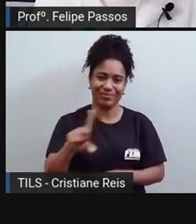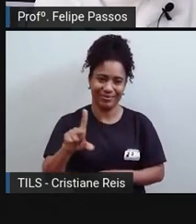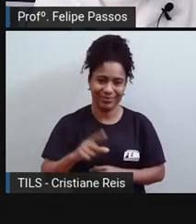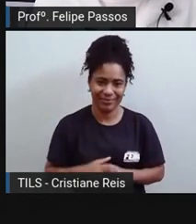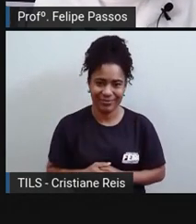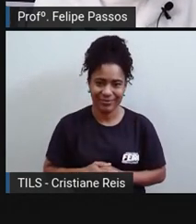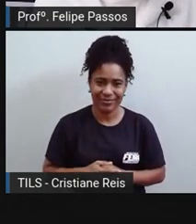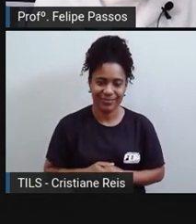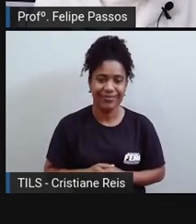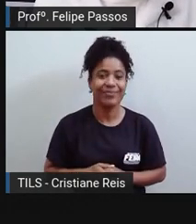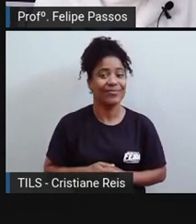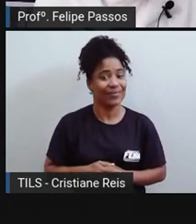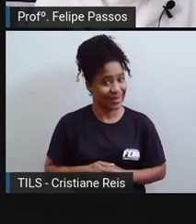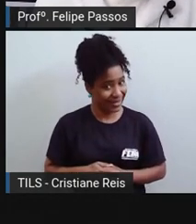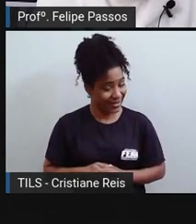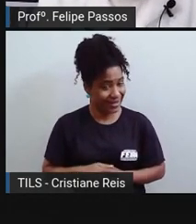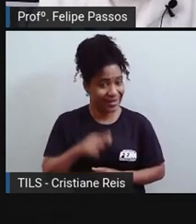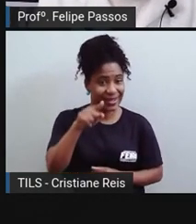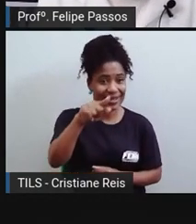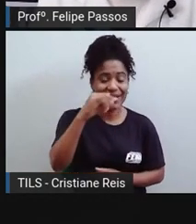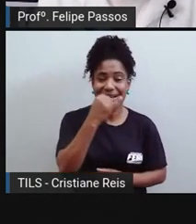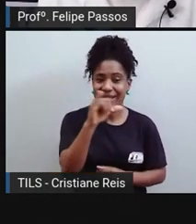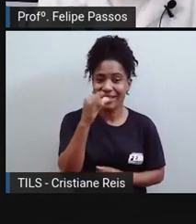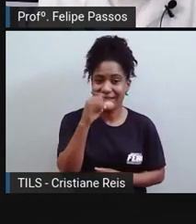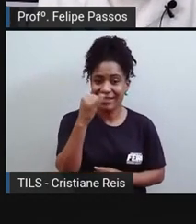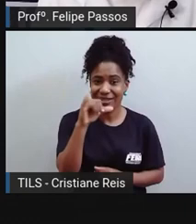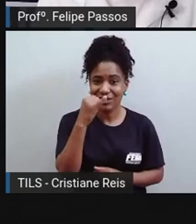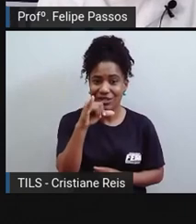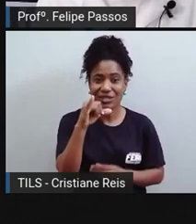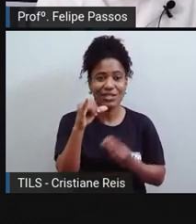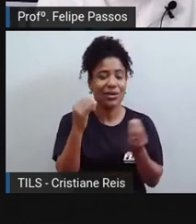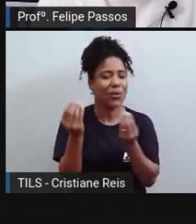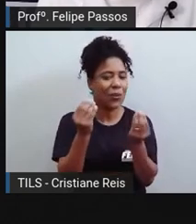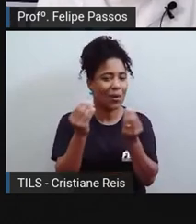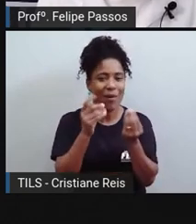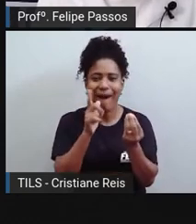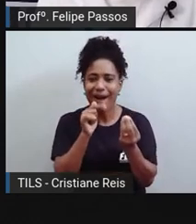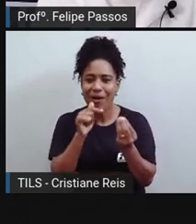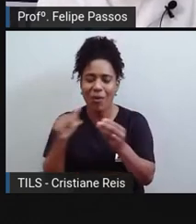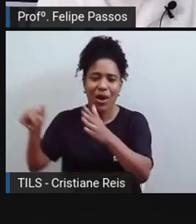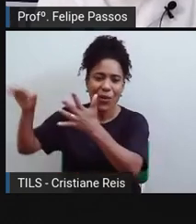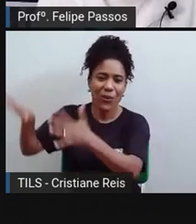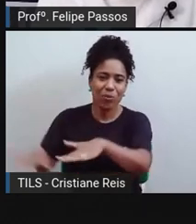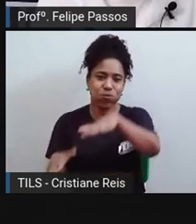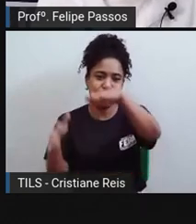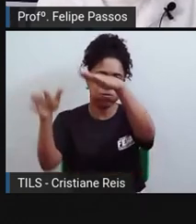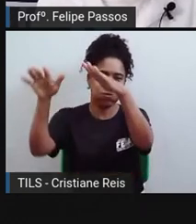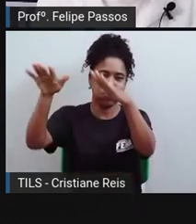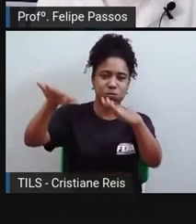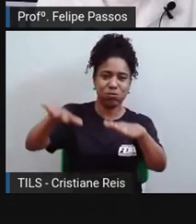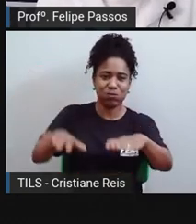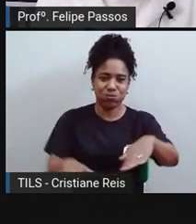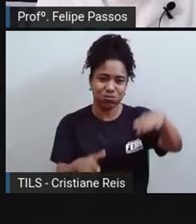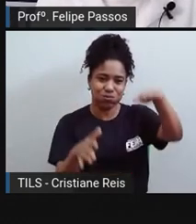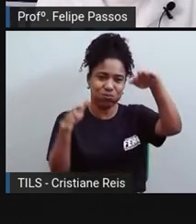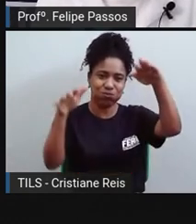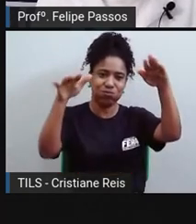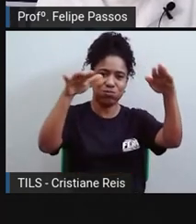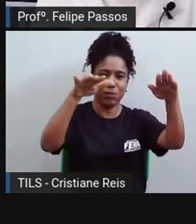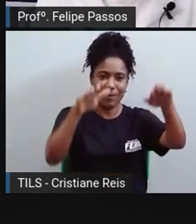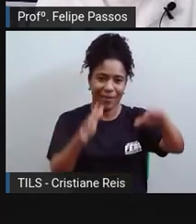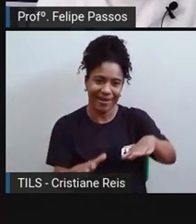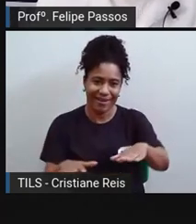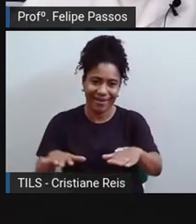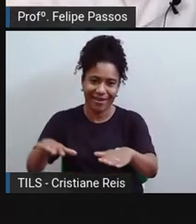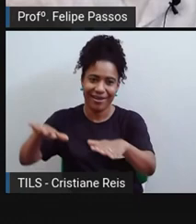Energia marémotriz, já ouviu falar? A maré, o mar, ele está sempre em movimento. Sejam as ondas, então aqui você tem essas